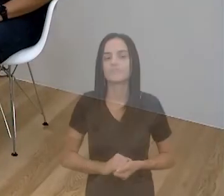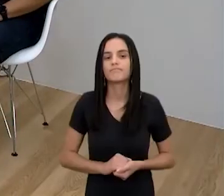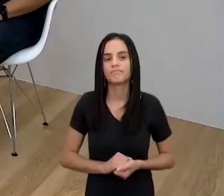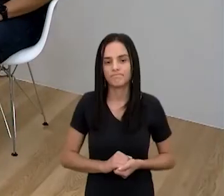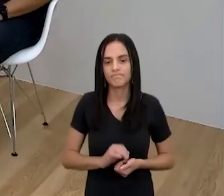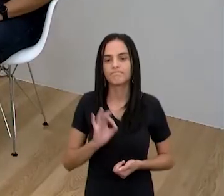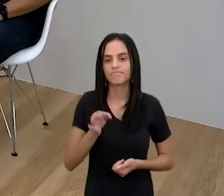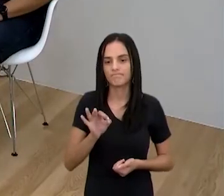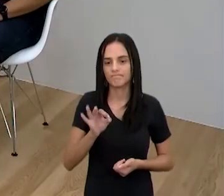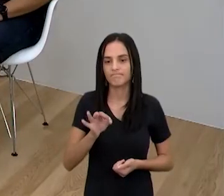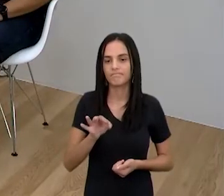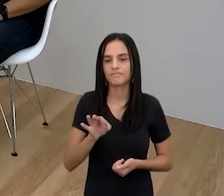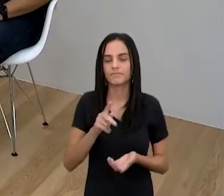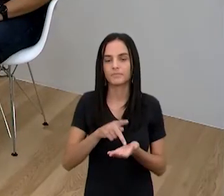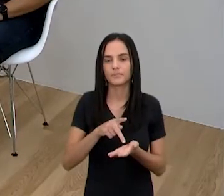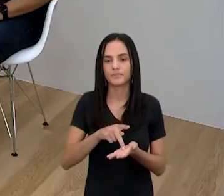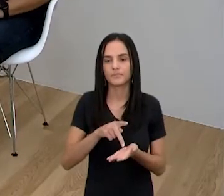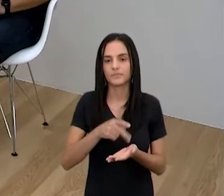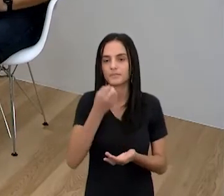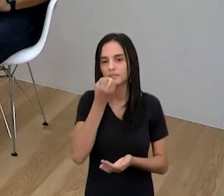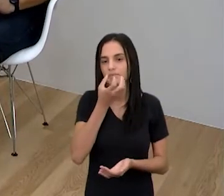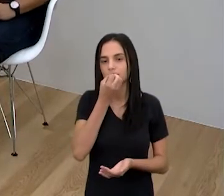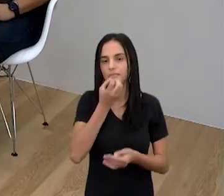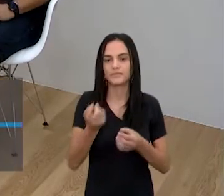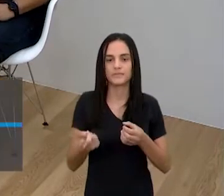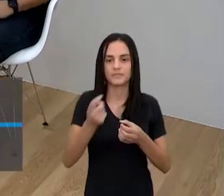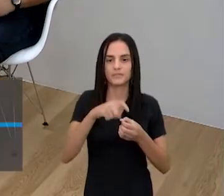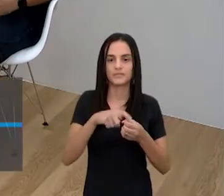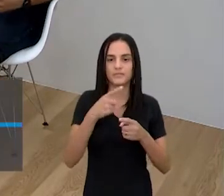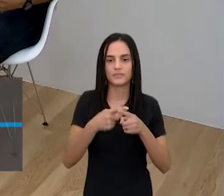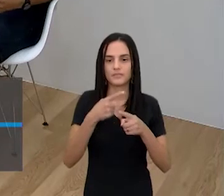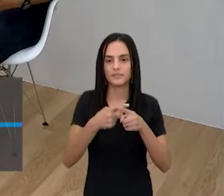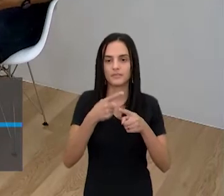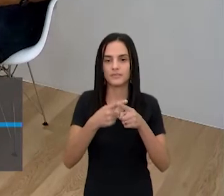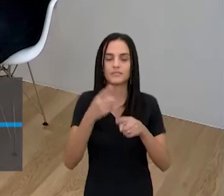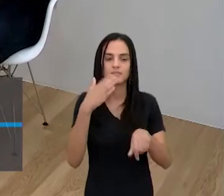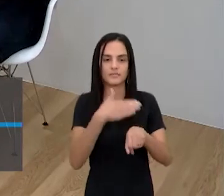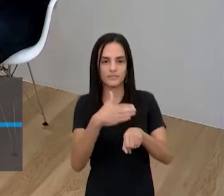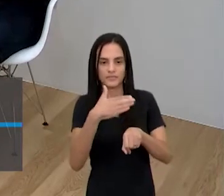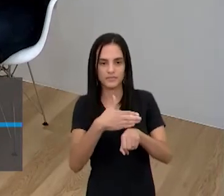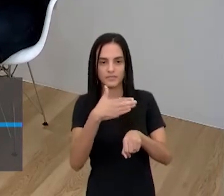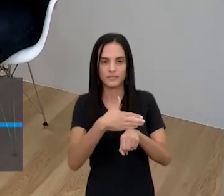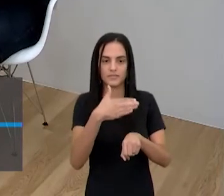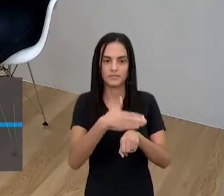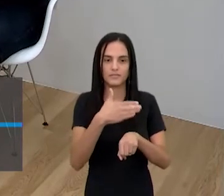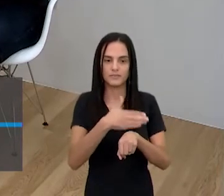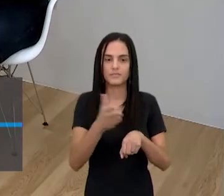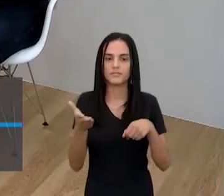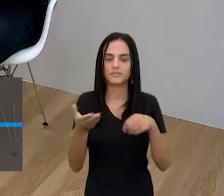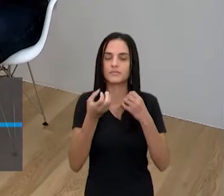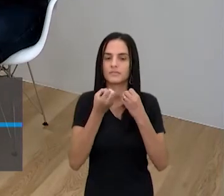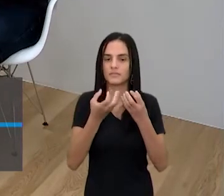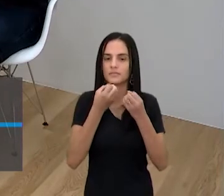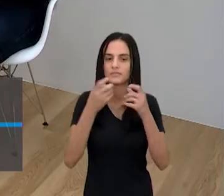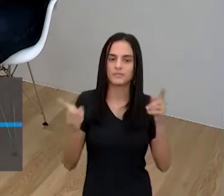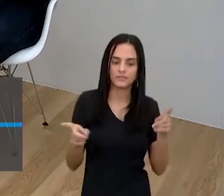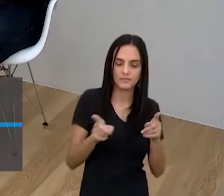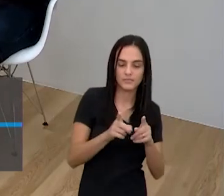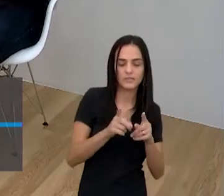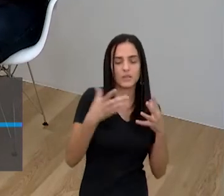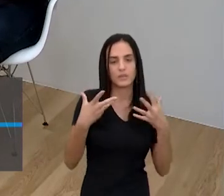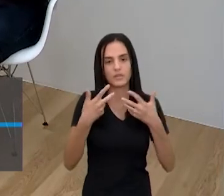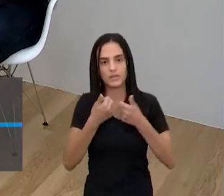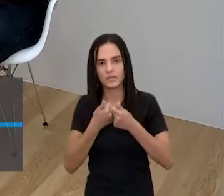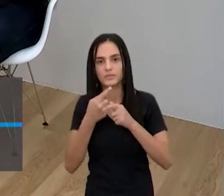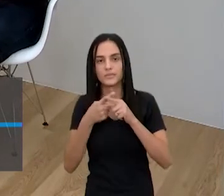É isso aí. Verdade. Que bom que voltou, né? Porque essa prática, mesmo que bem curta, né? É